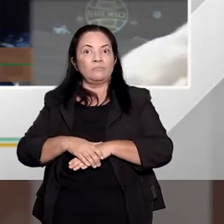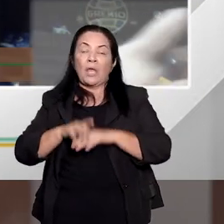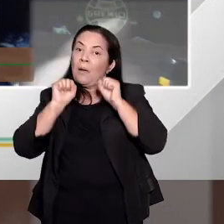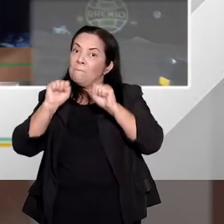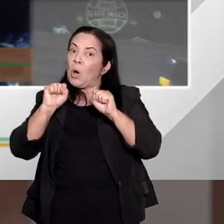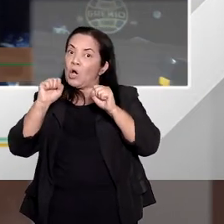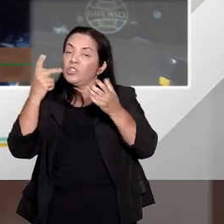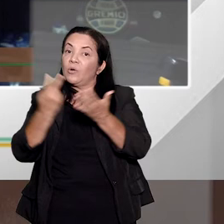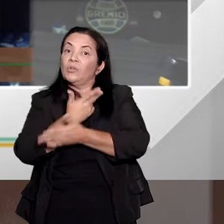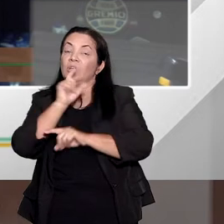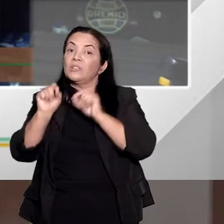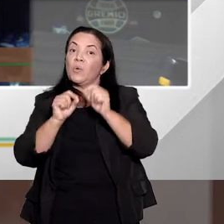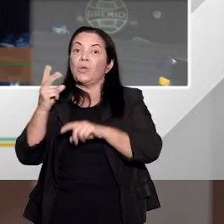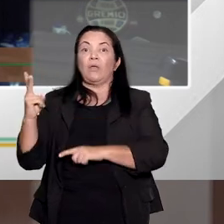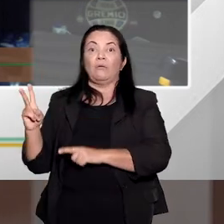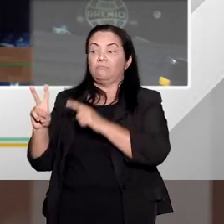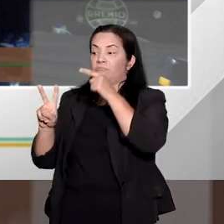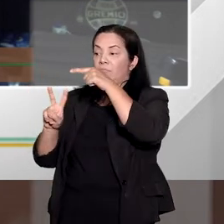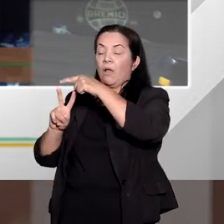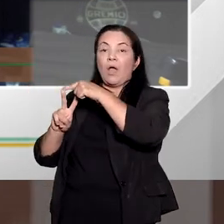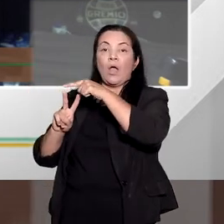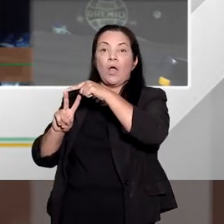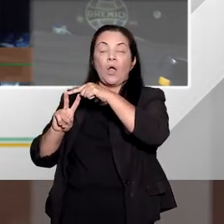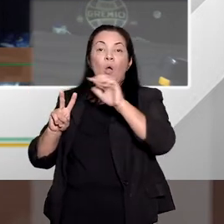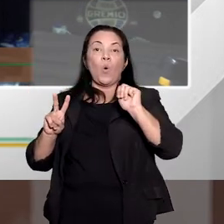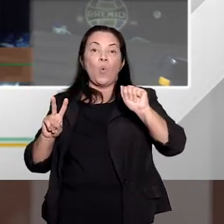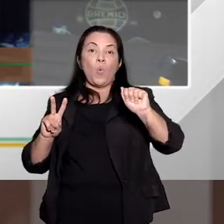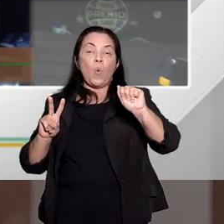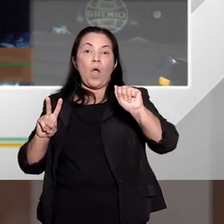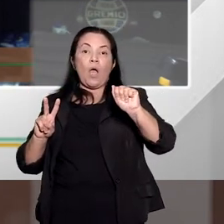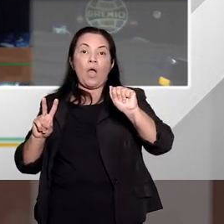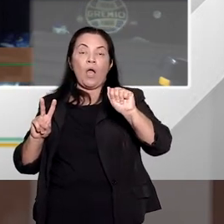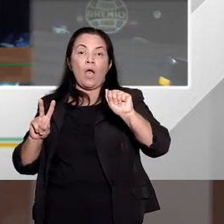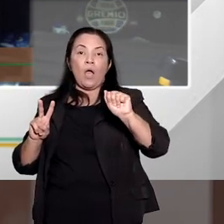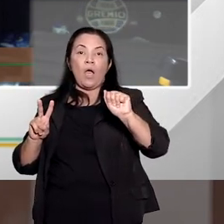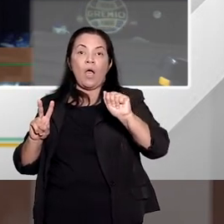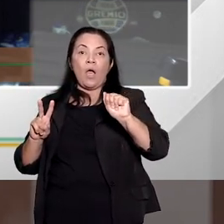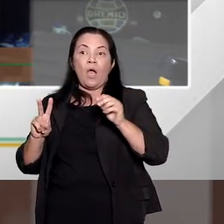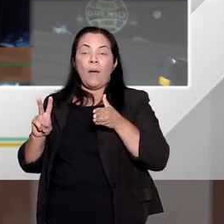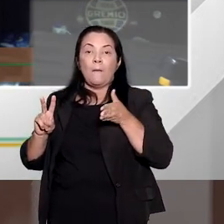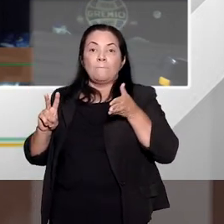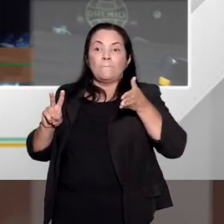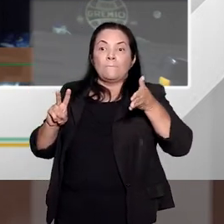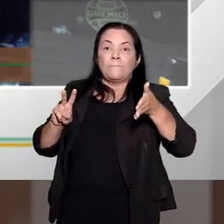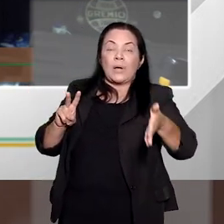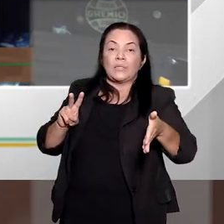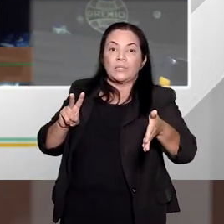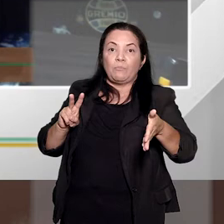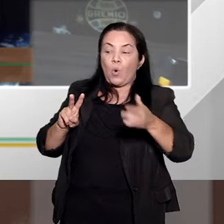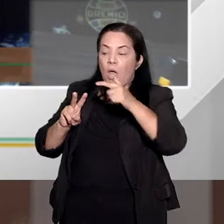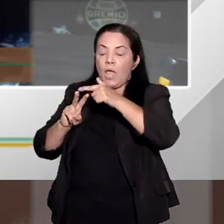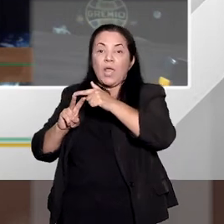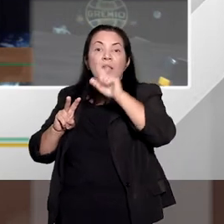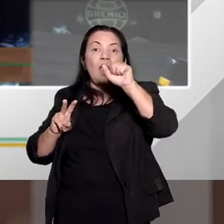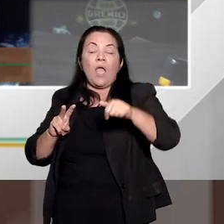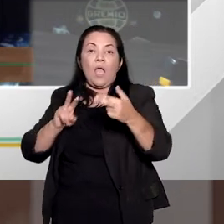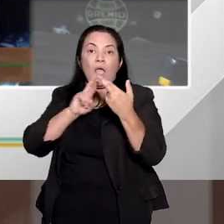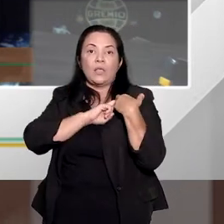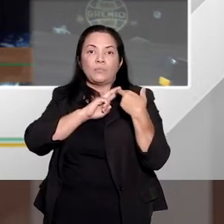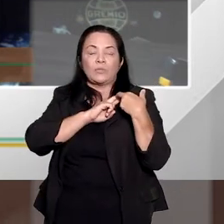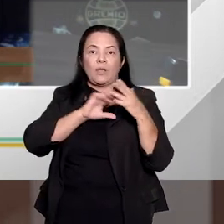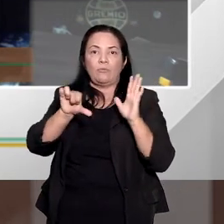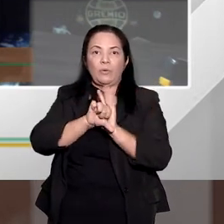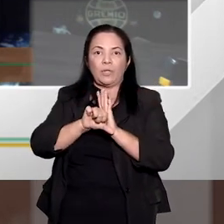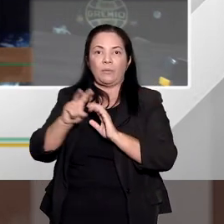um dos agentes ter participado e a participação dele for de menor importância, ou seja, em relação a um